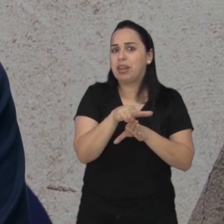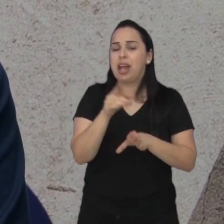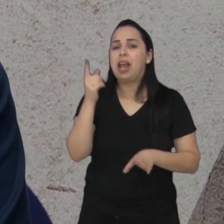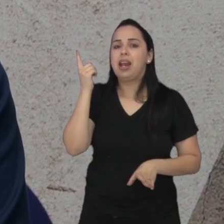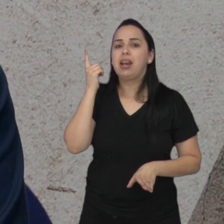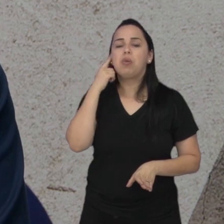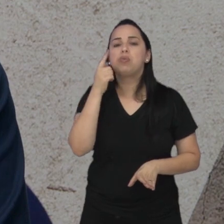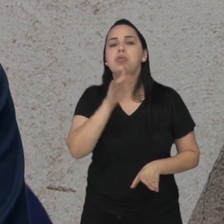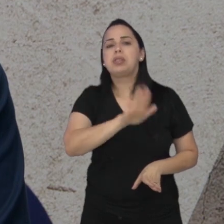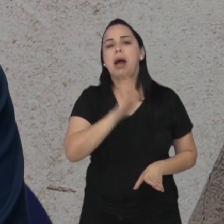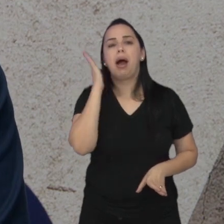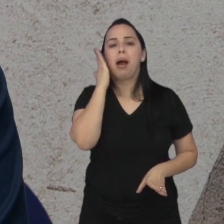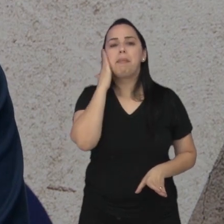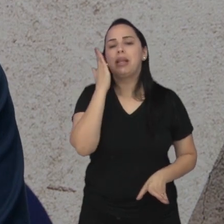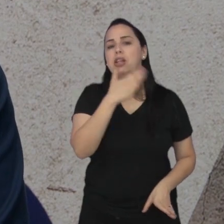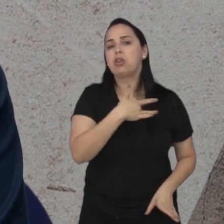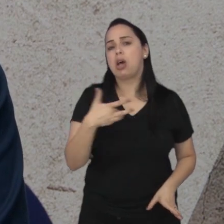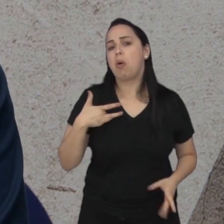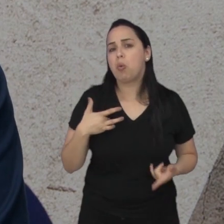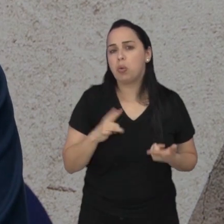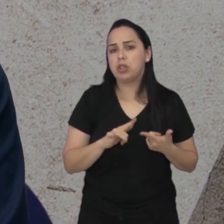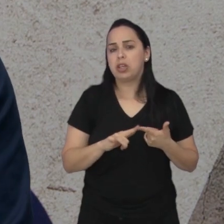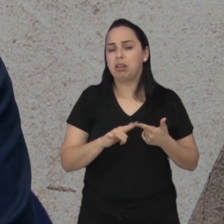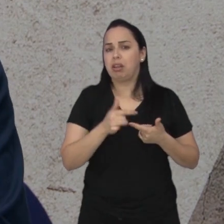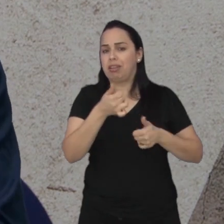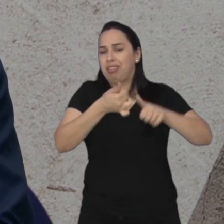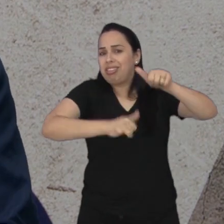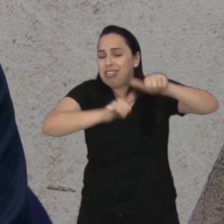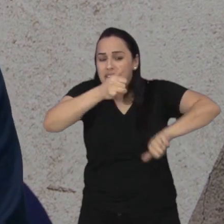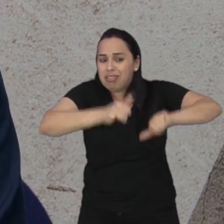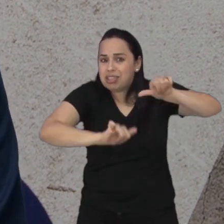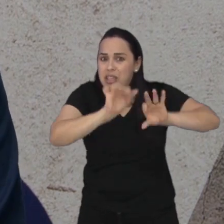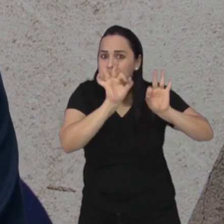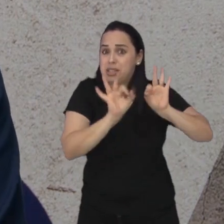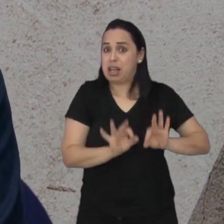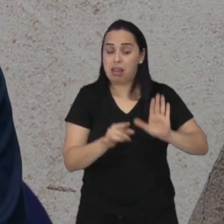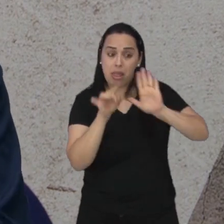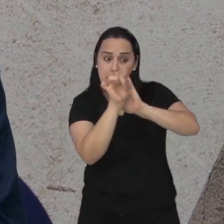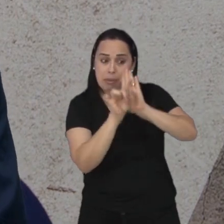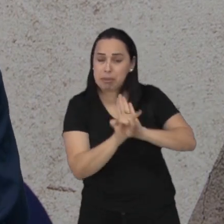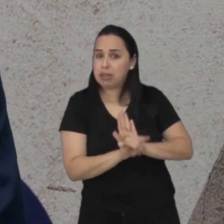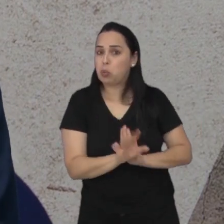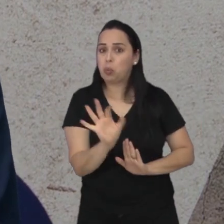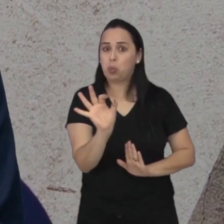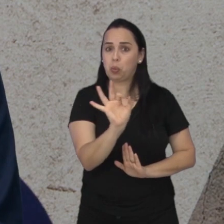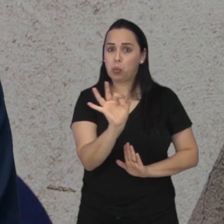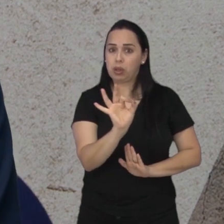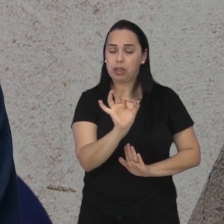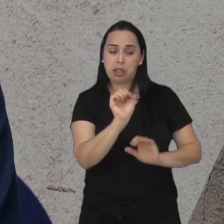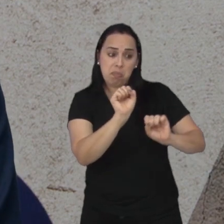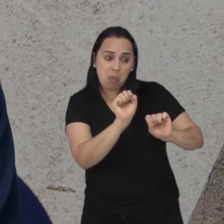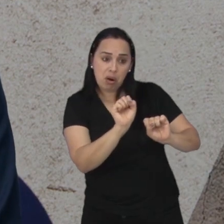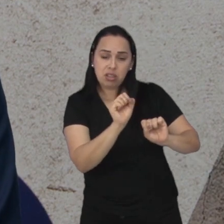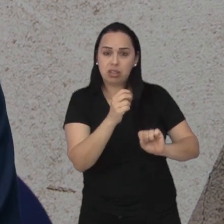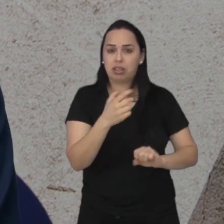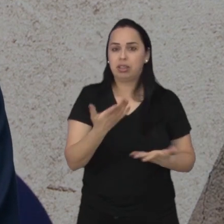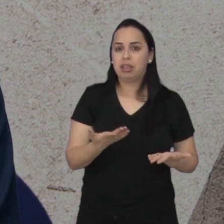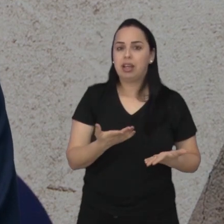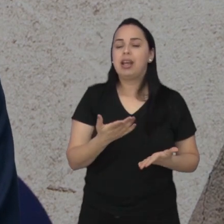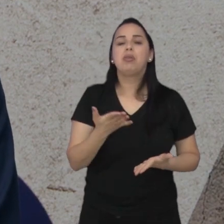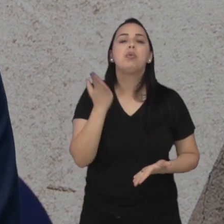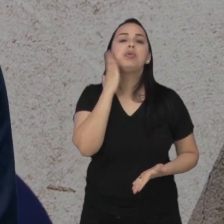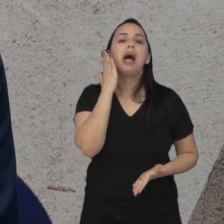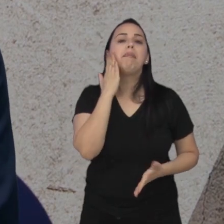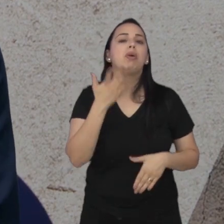não está acompanhando, não sabe da tua saúde, não sabe da tua realidade. Não fez uma anamnese com você, um questionamento daquilo que você pode ou não pode